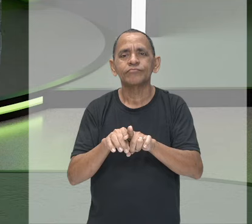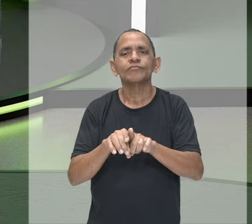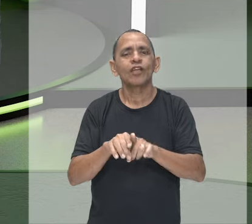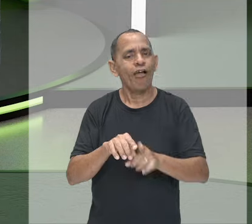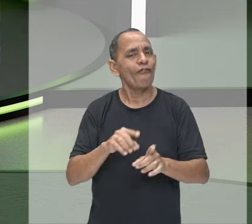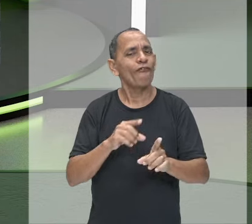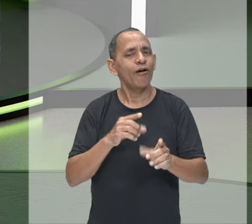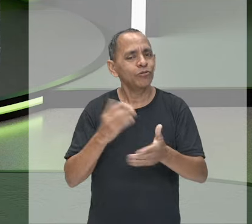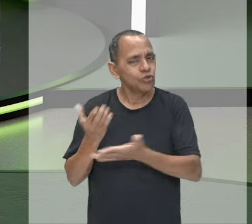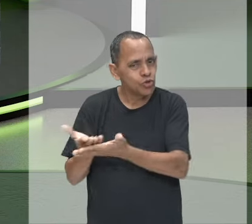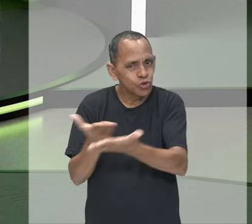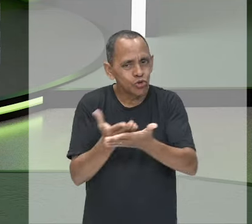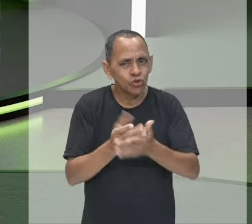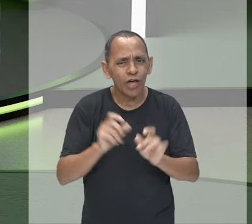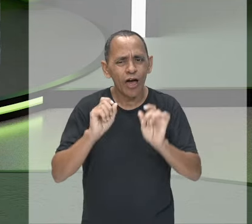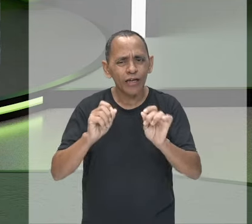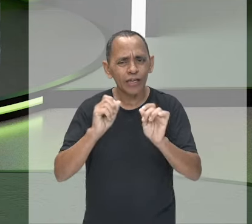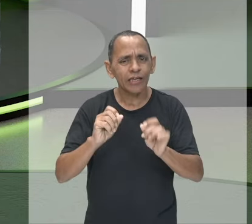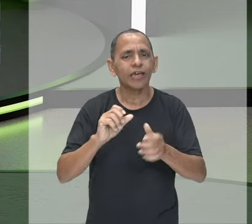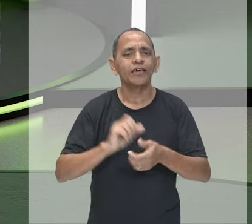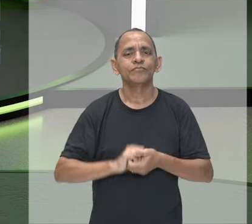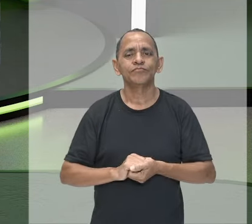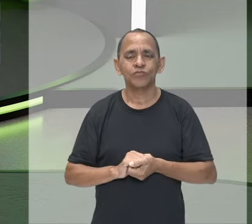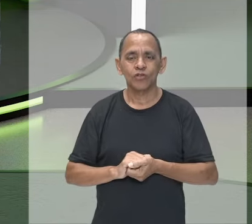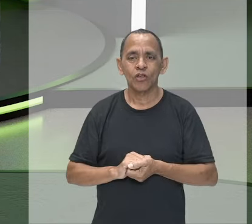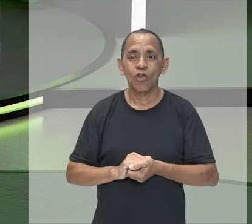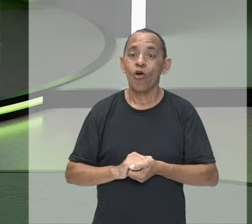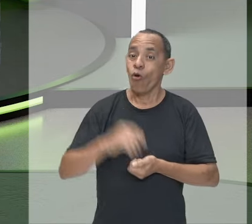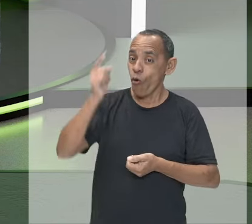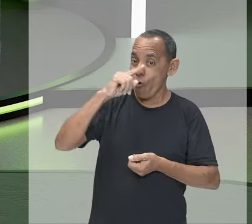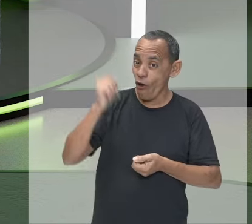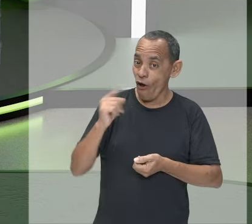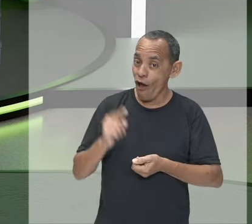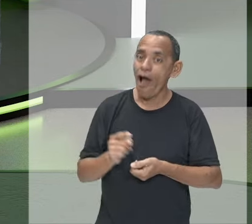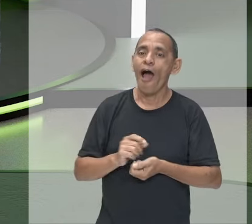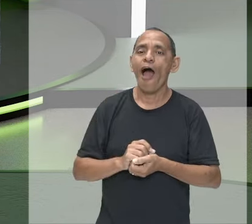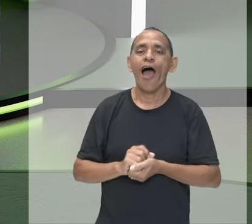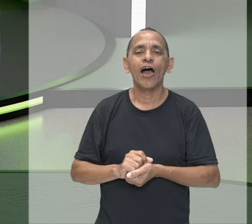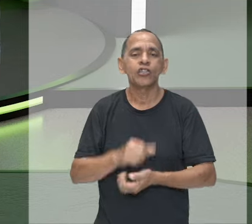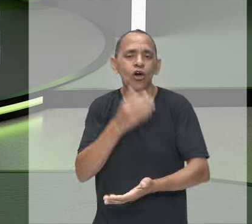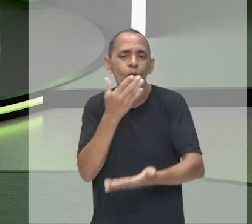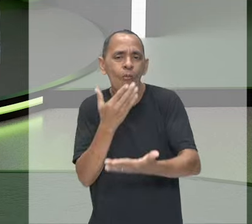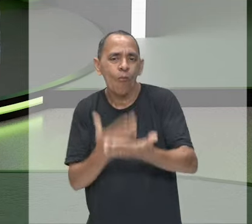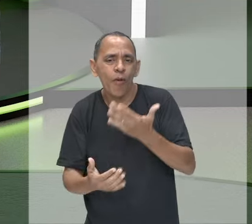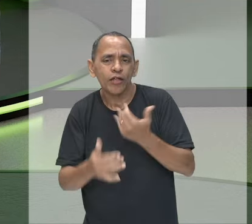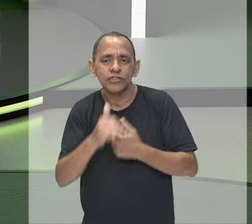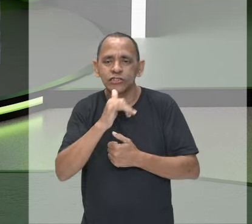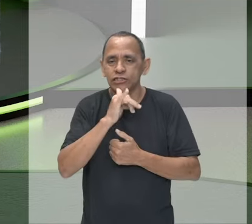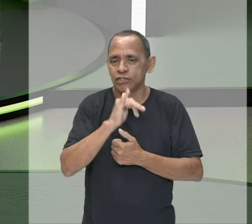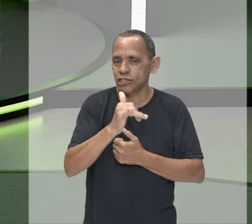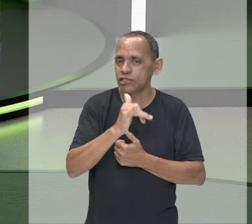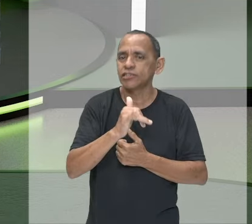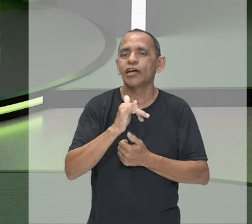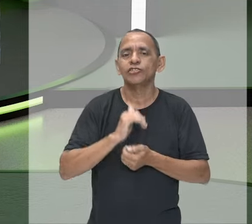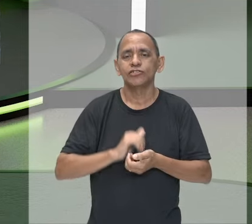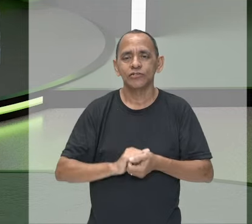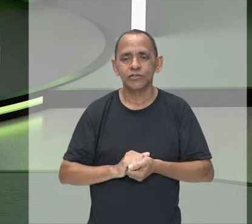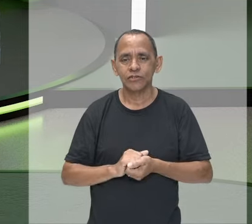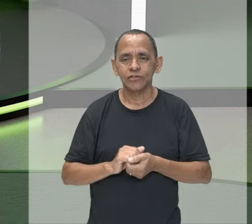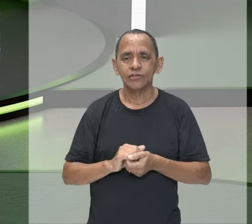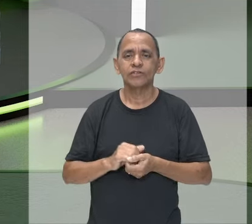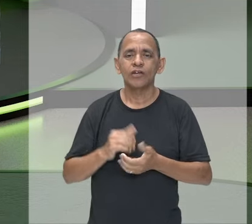descargas elétricas, têm a ver com a nossa aula. Então, vamos lá